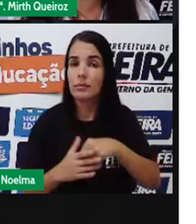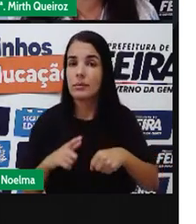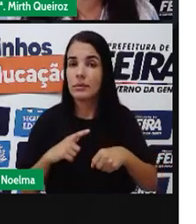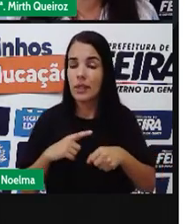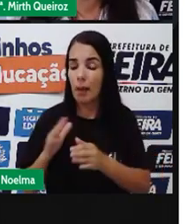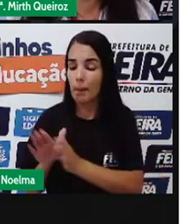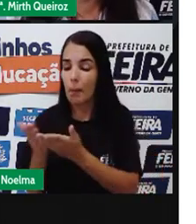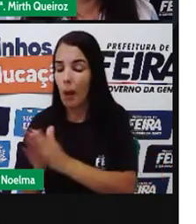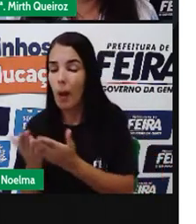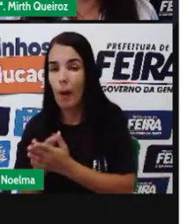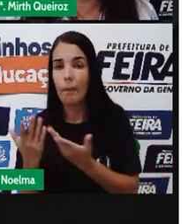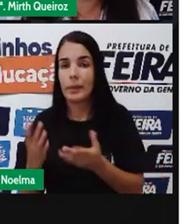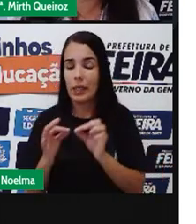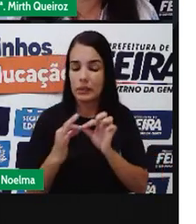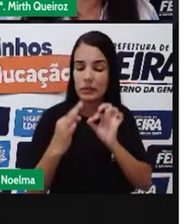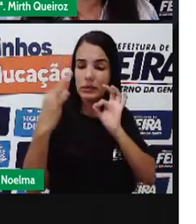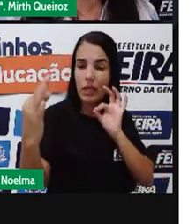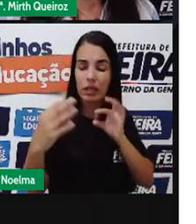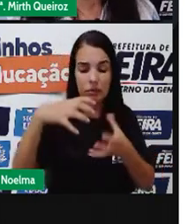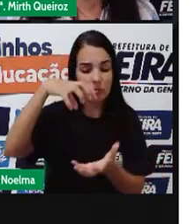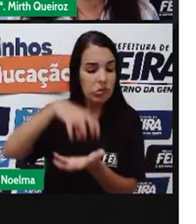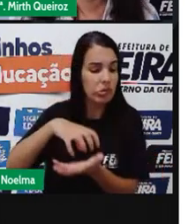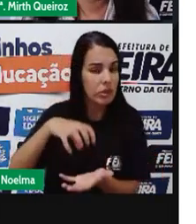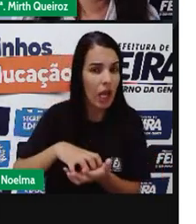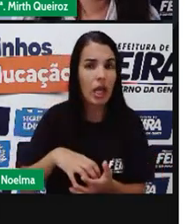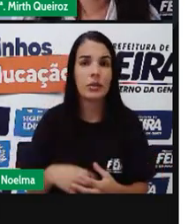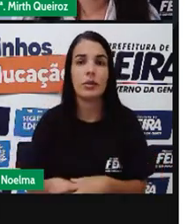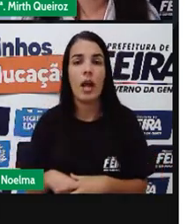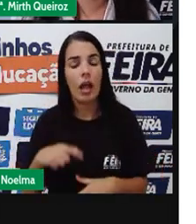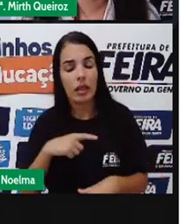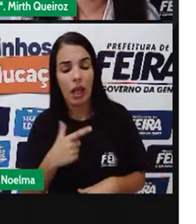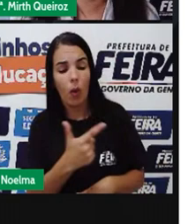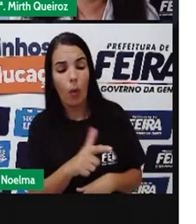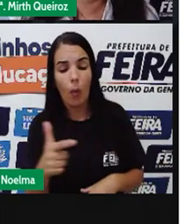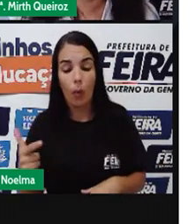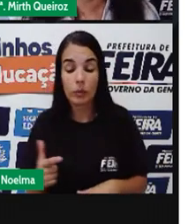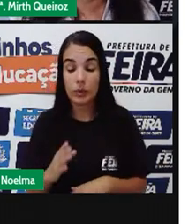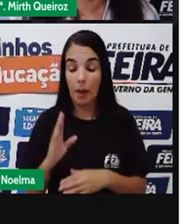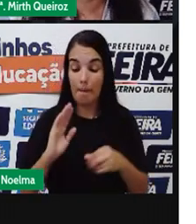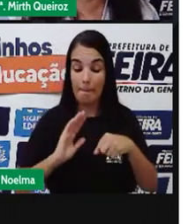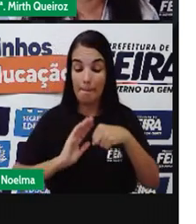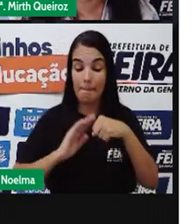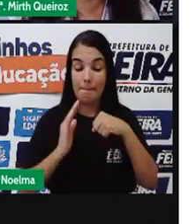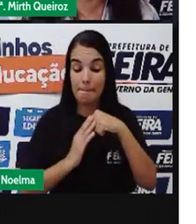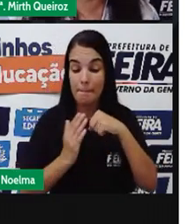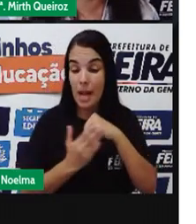Carentes Que são mais Distantes E outros Que estão